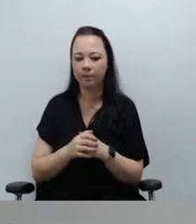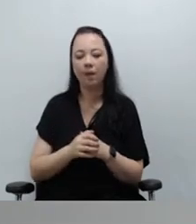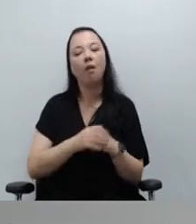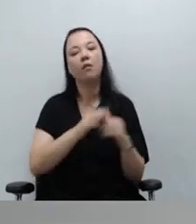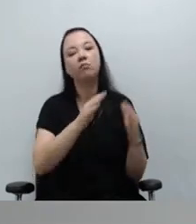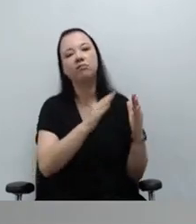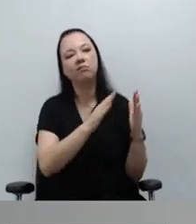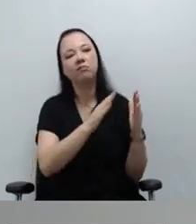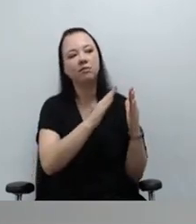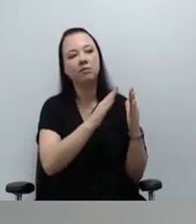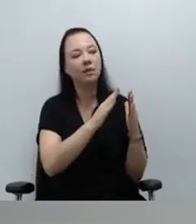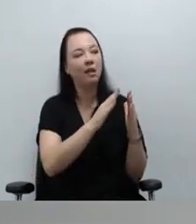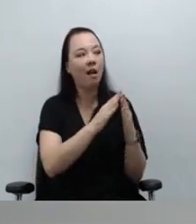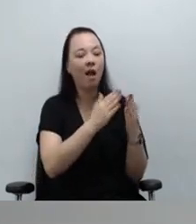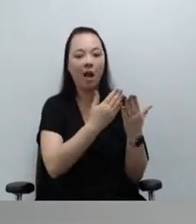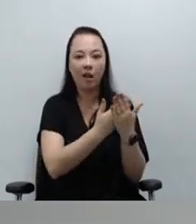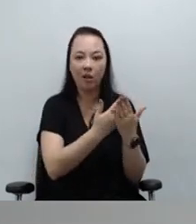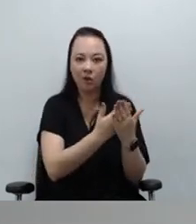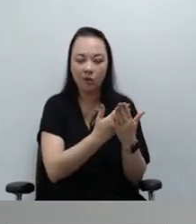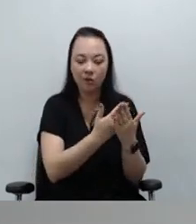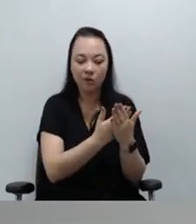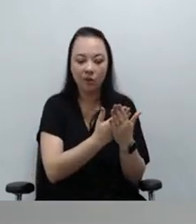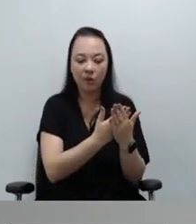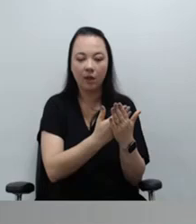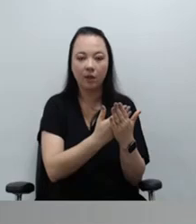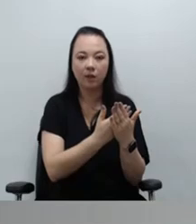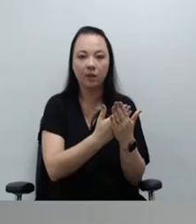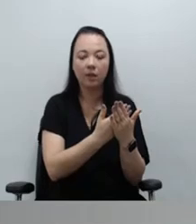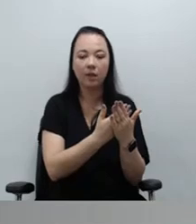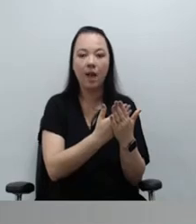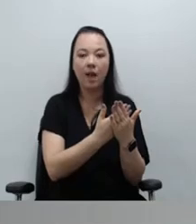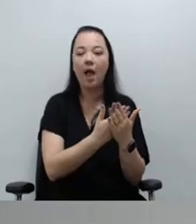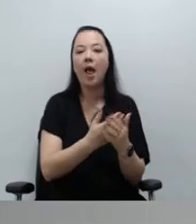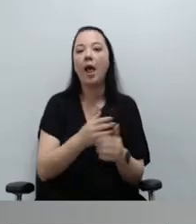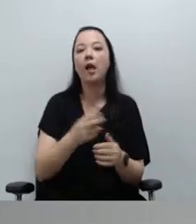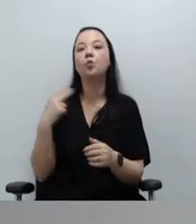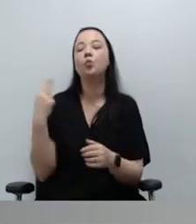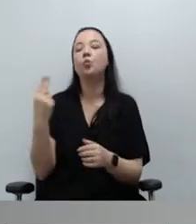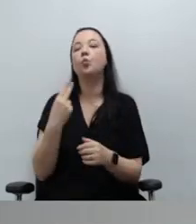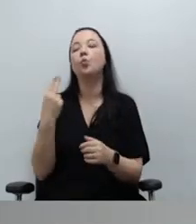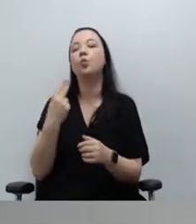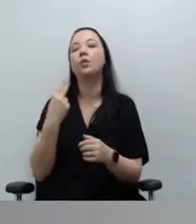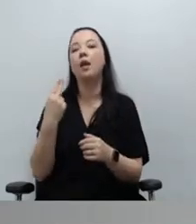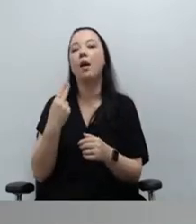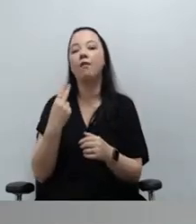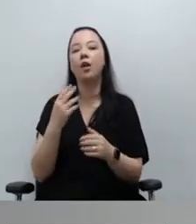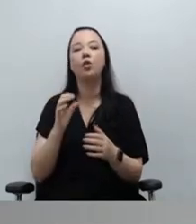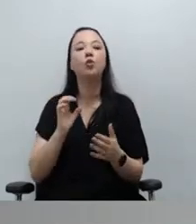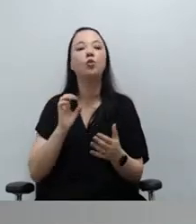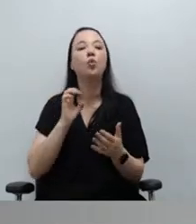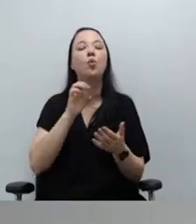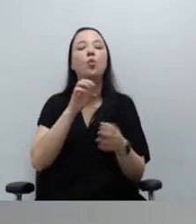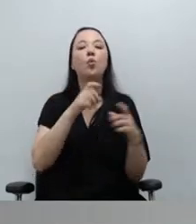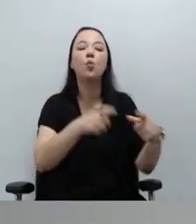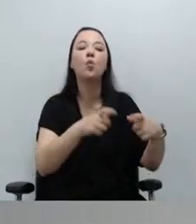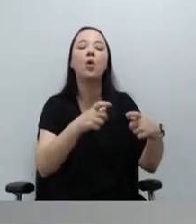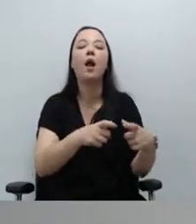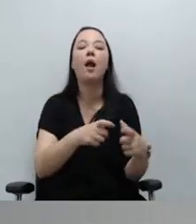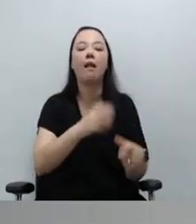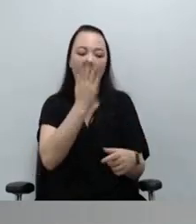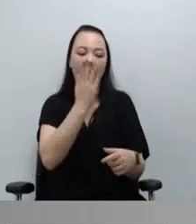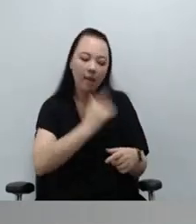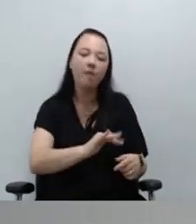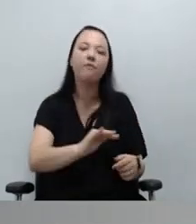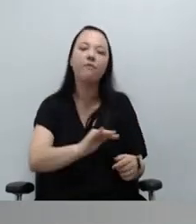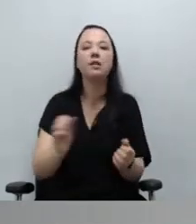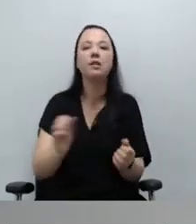de atuação direta de defensores públicos na área da infância e juventude. Nós, do Núcleo